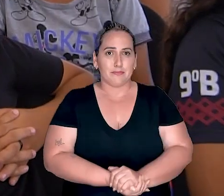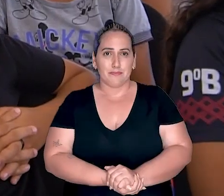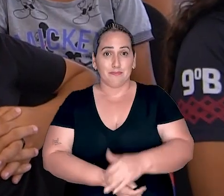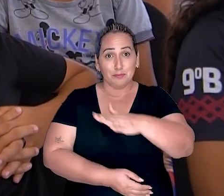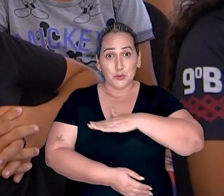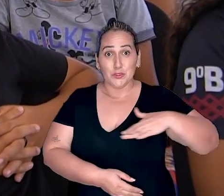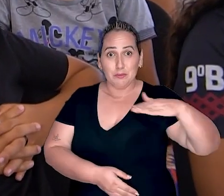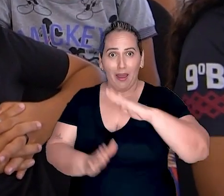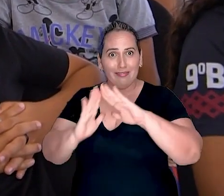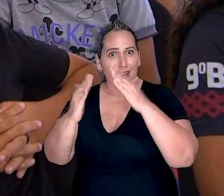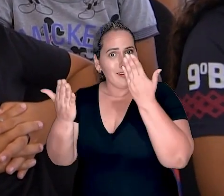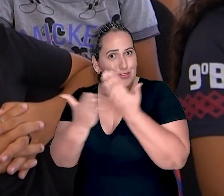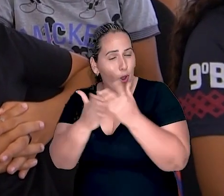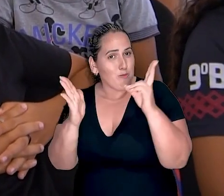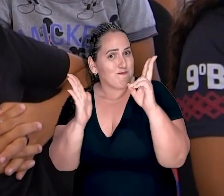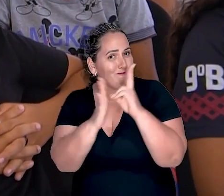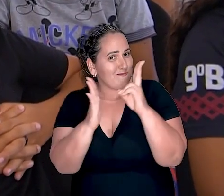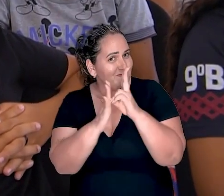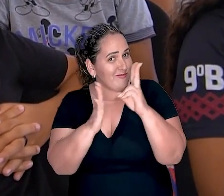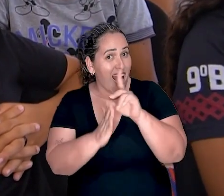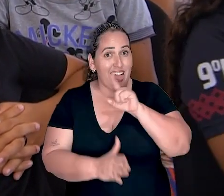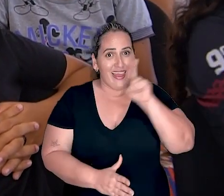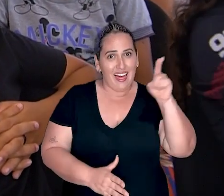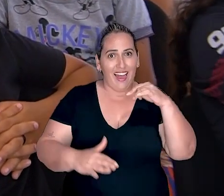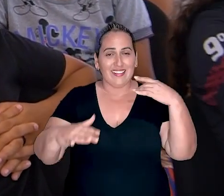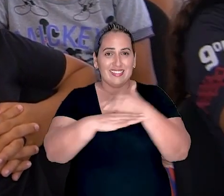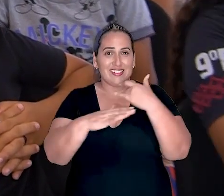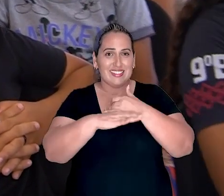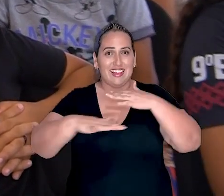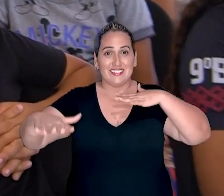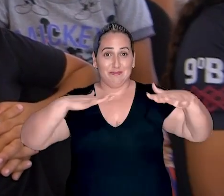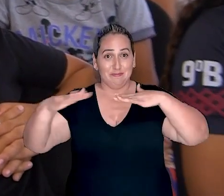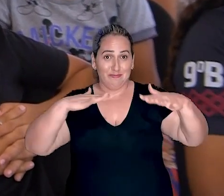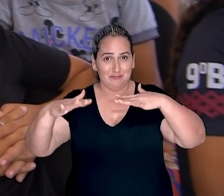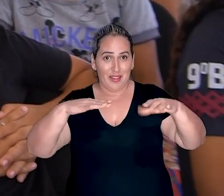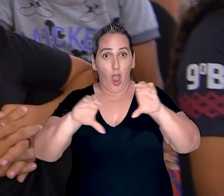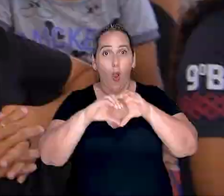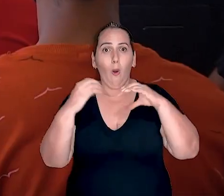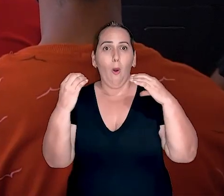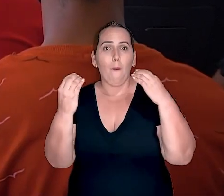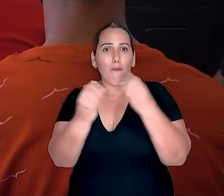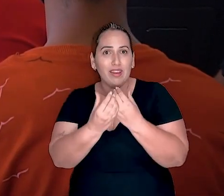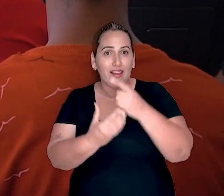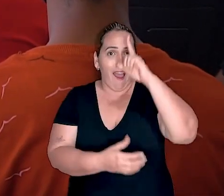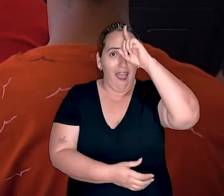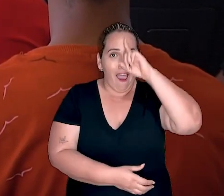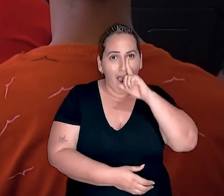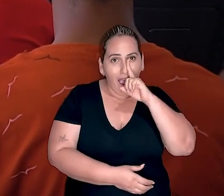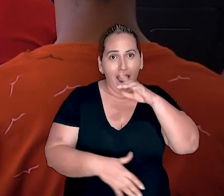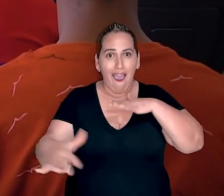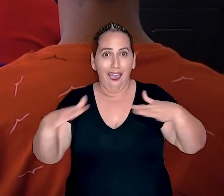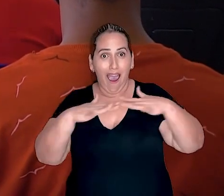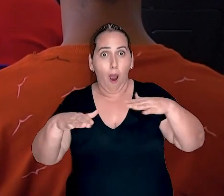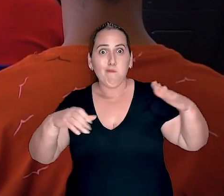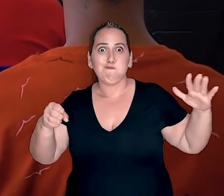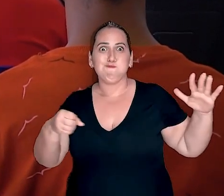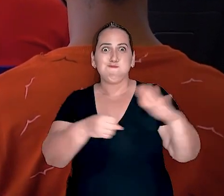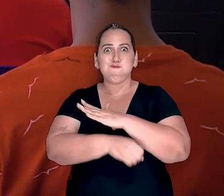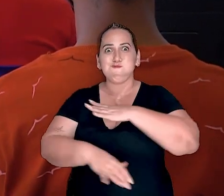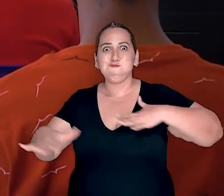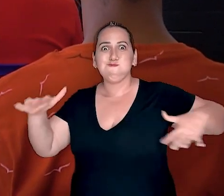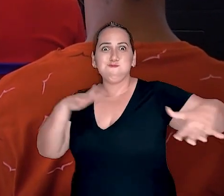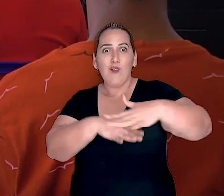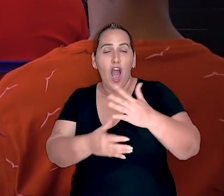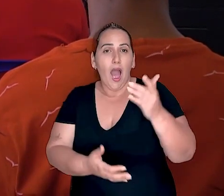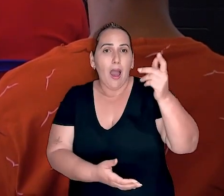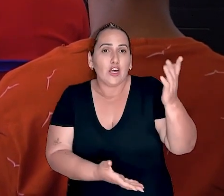reservado na Escola Estadual Indígena Professor Francisco Silva do Nascimento, na comunidade do Amarelão, ficou lotado